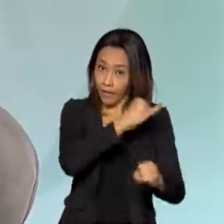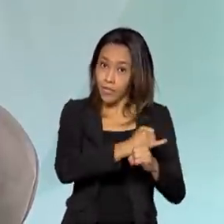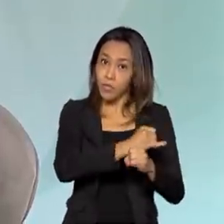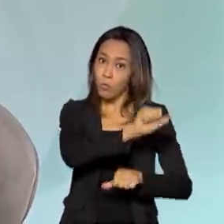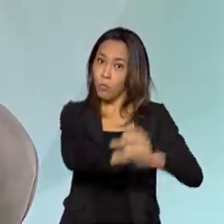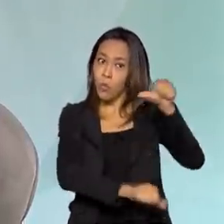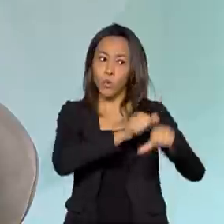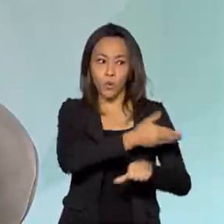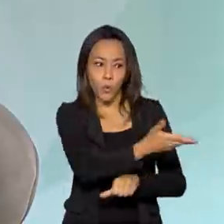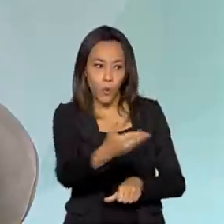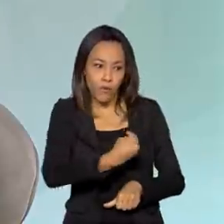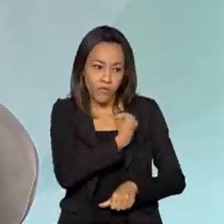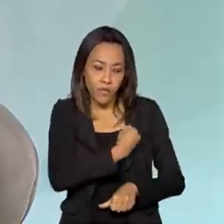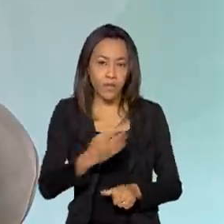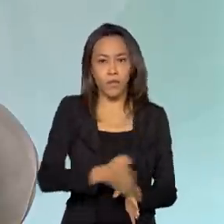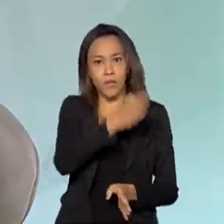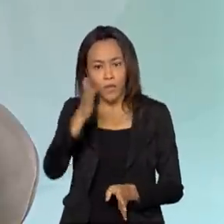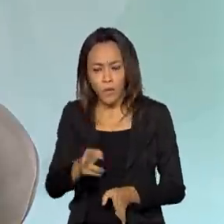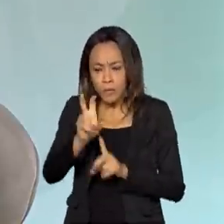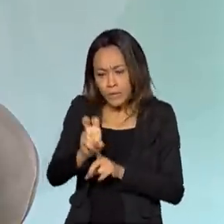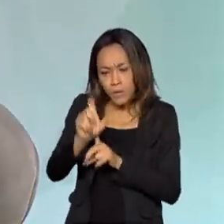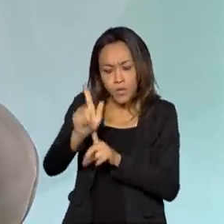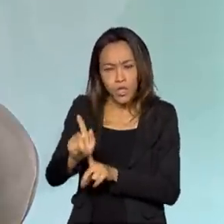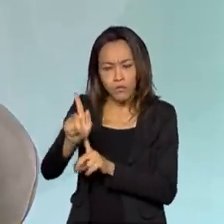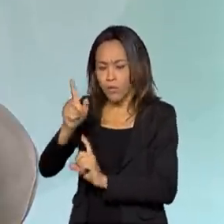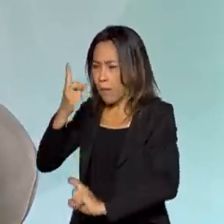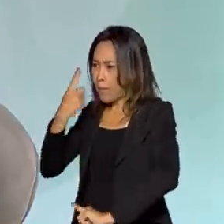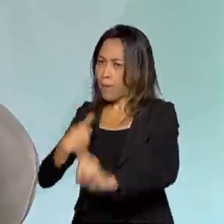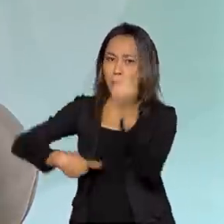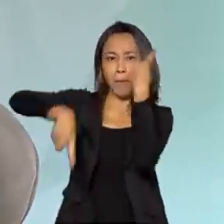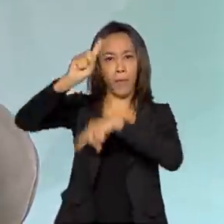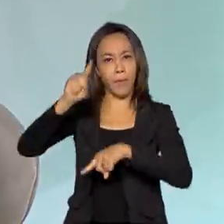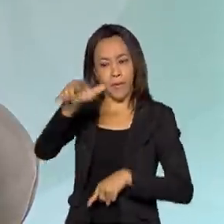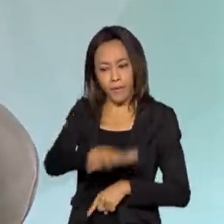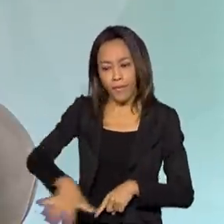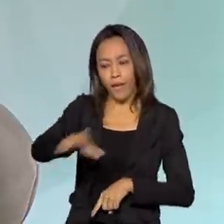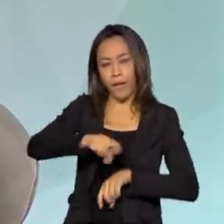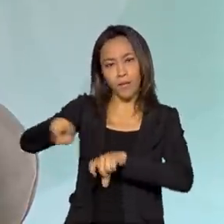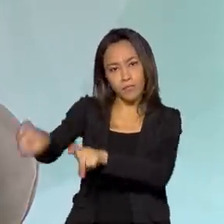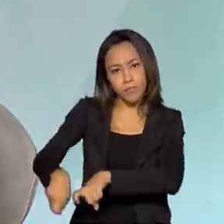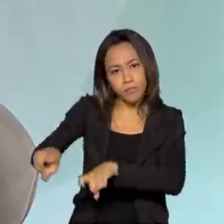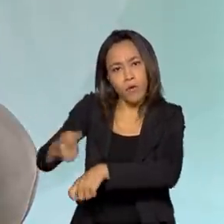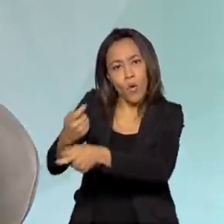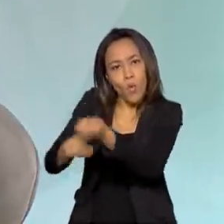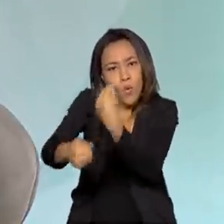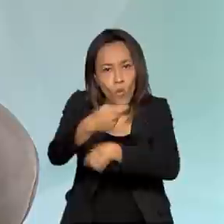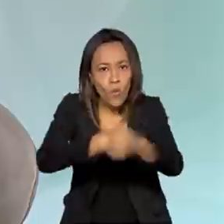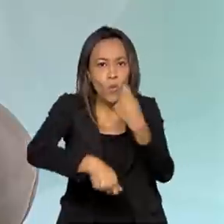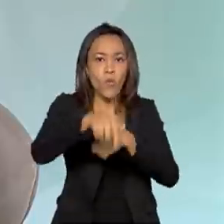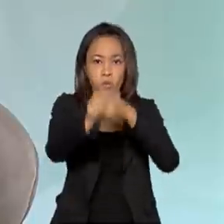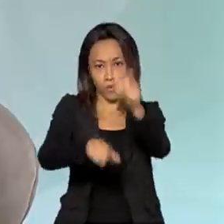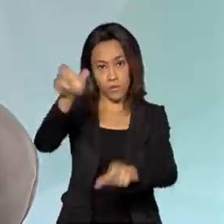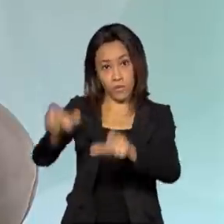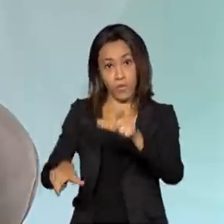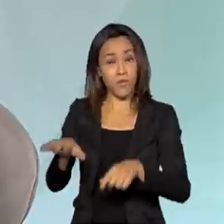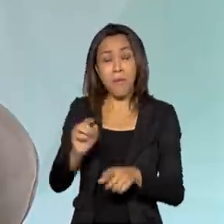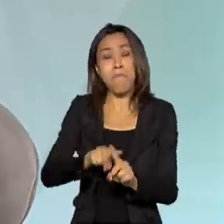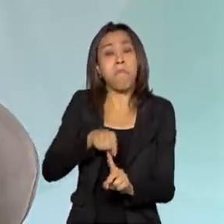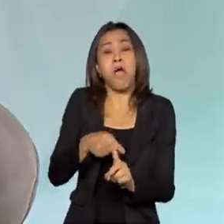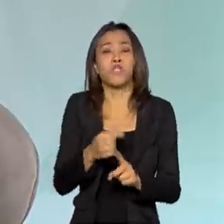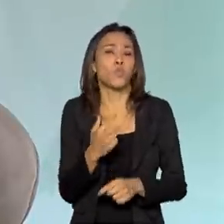5G irá revolucionar a sociedade e os meios produtivos. Então, não se trata apenas de mais um G,